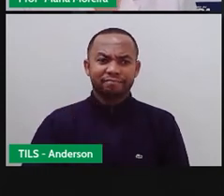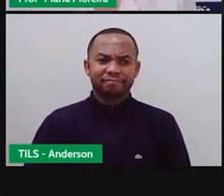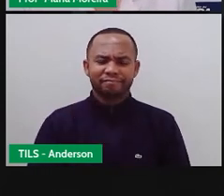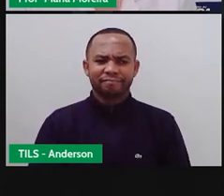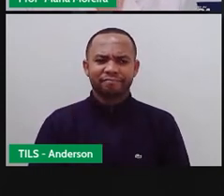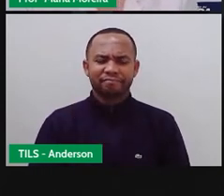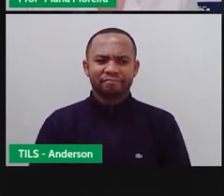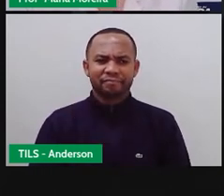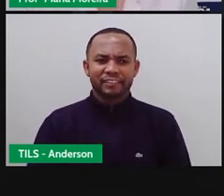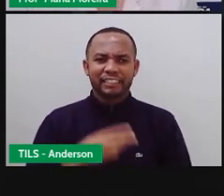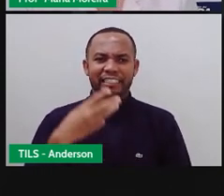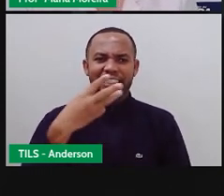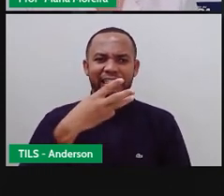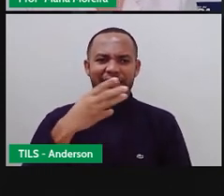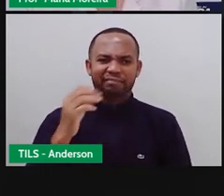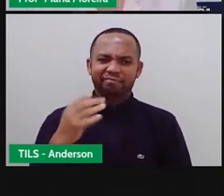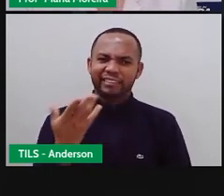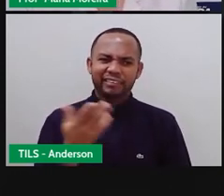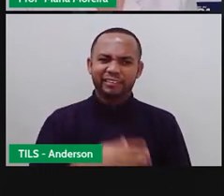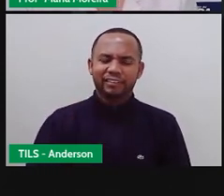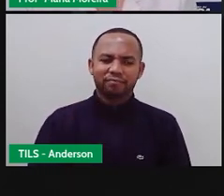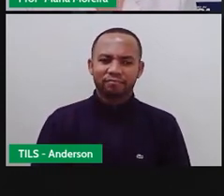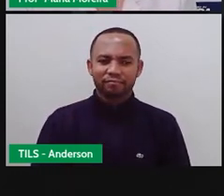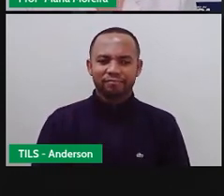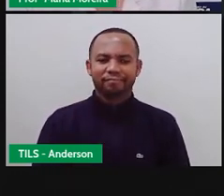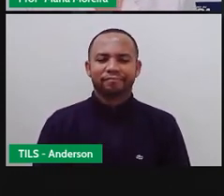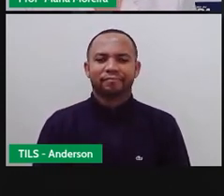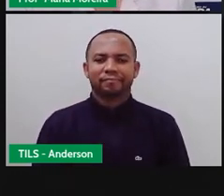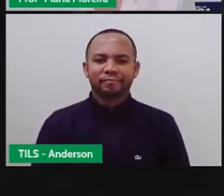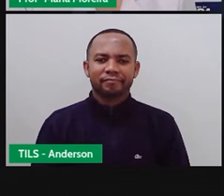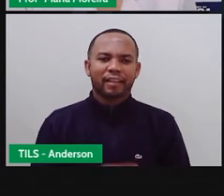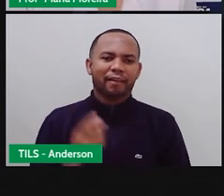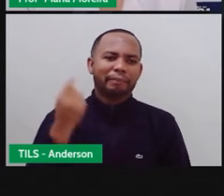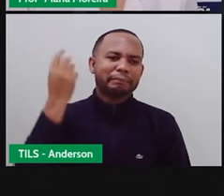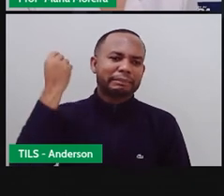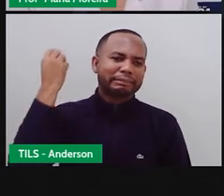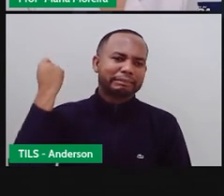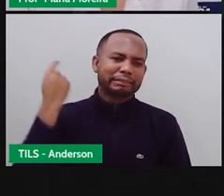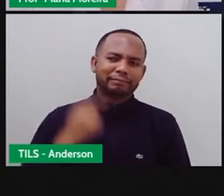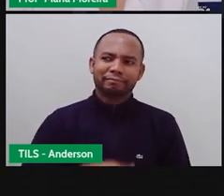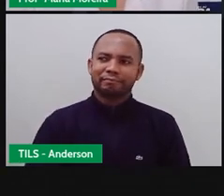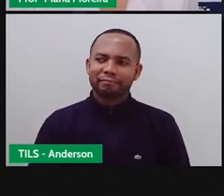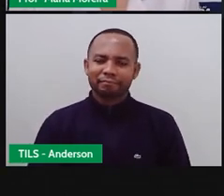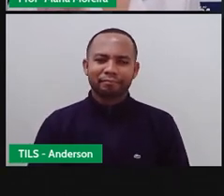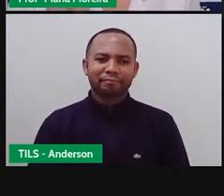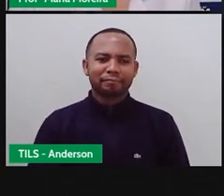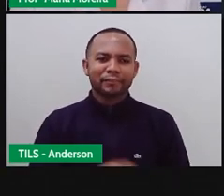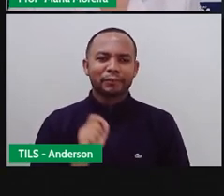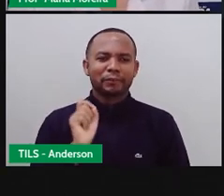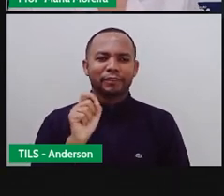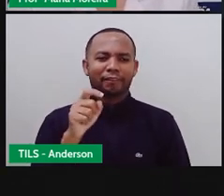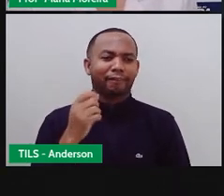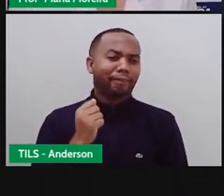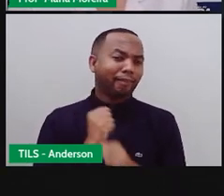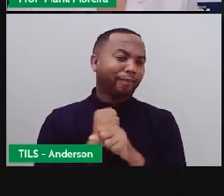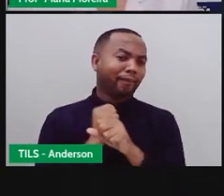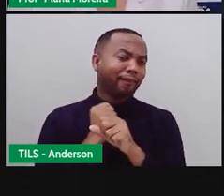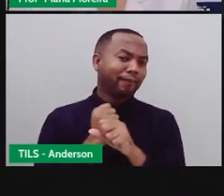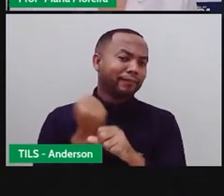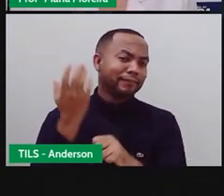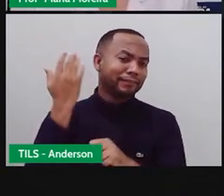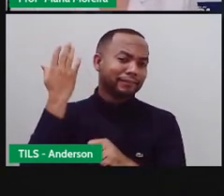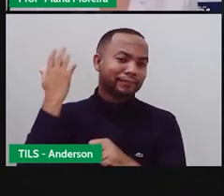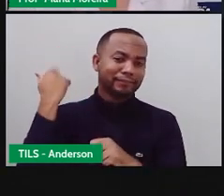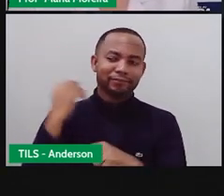Anderson disse que ele tem 12 anos, gente, que não é do tempo dele, não. Aqui é só Menor Aprendiz. É um jornal muito antigo da nossa cidade,